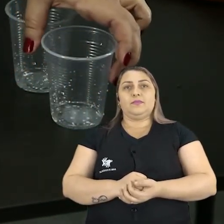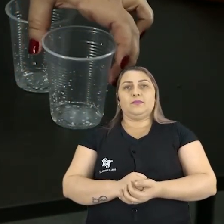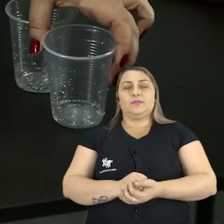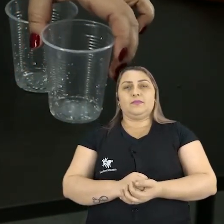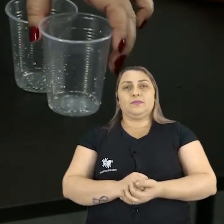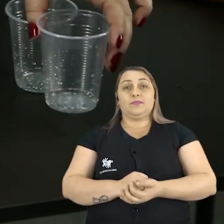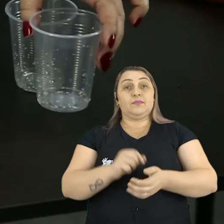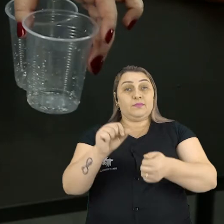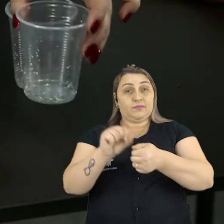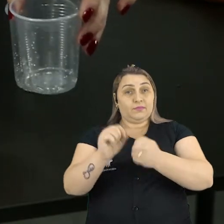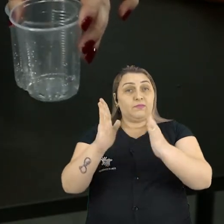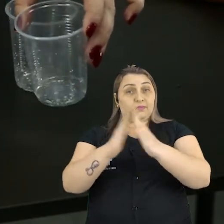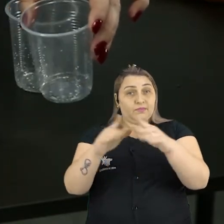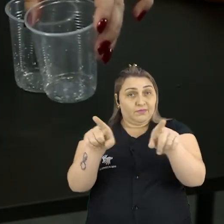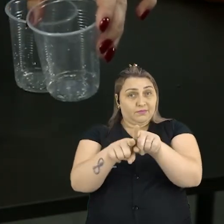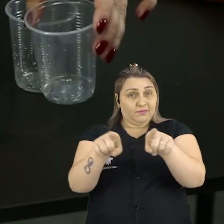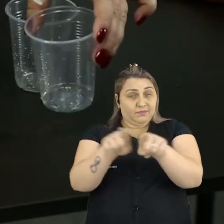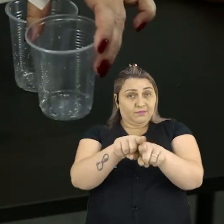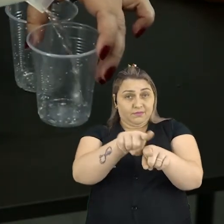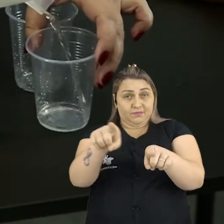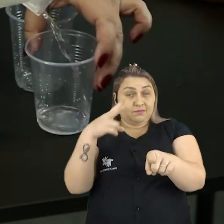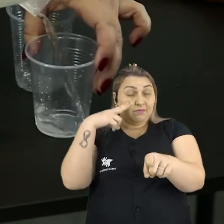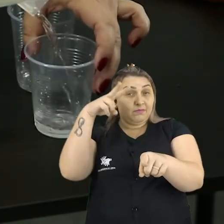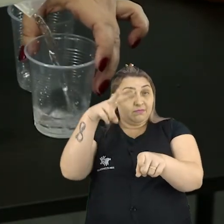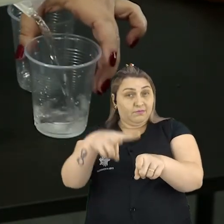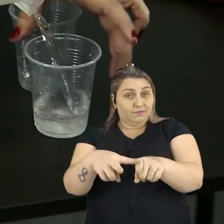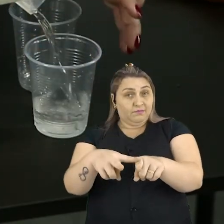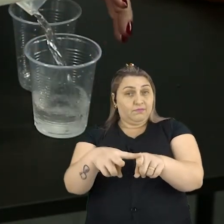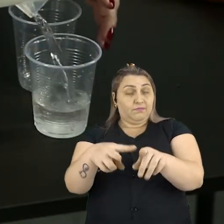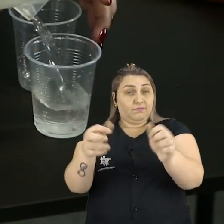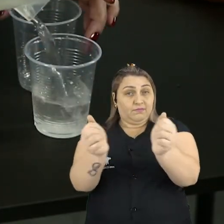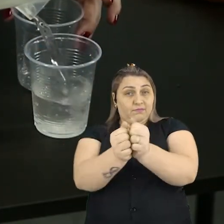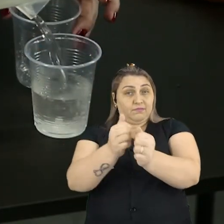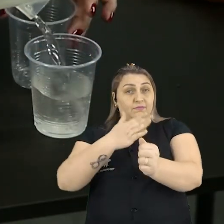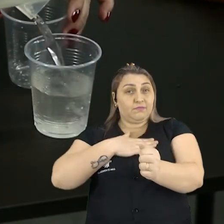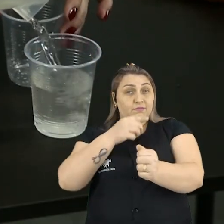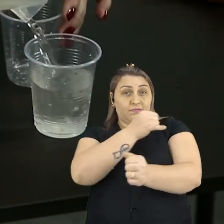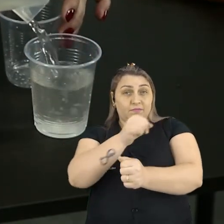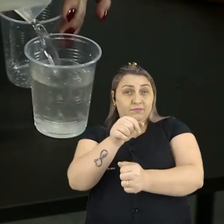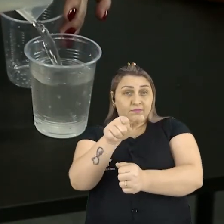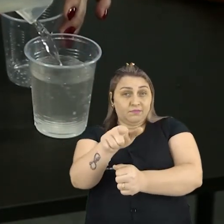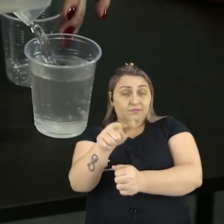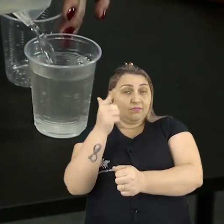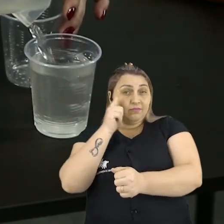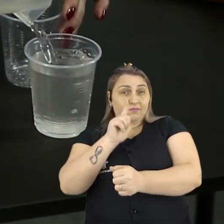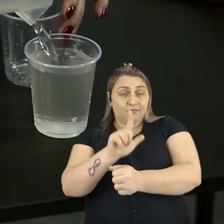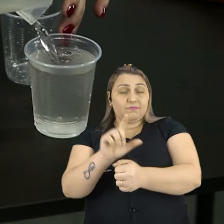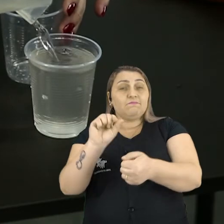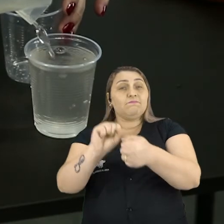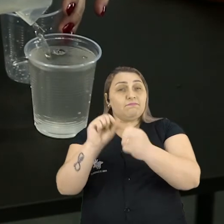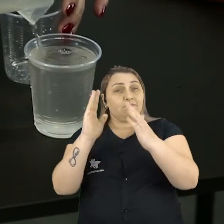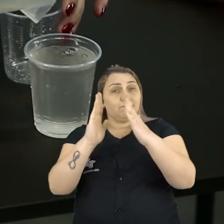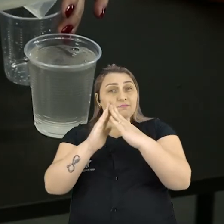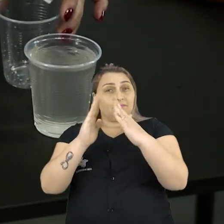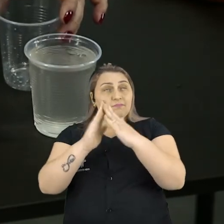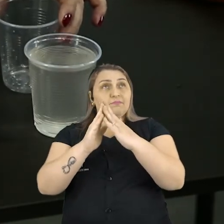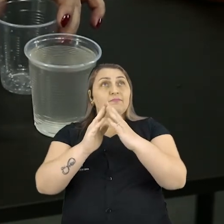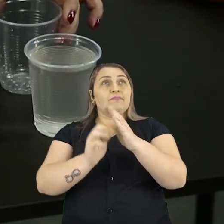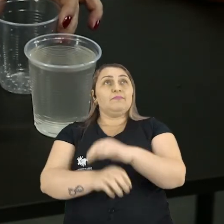Estão fazendo aí em casa também Para vocês verem Se vocês conseguem Vocês podem estar fazendo em casa